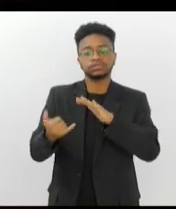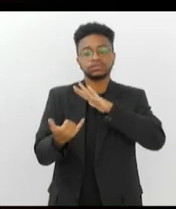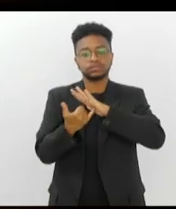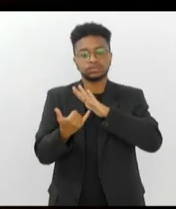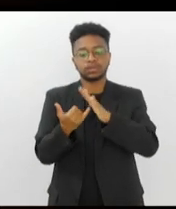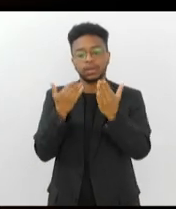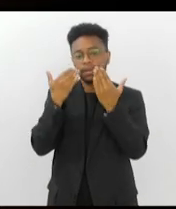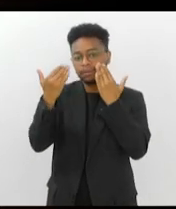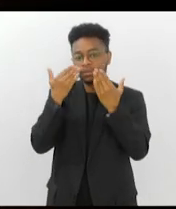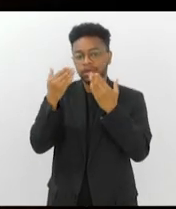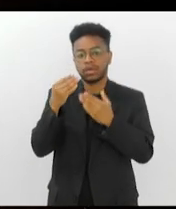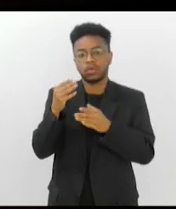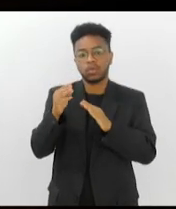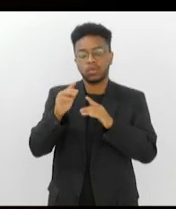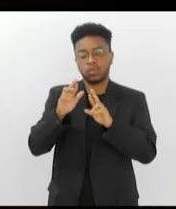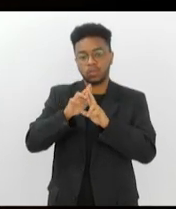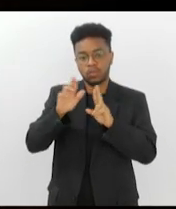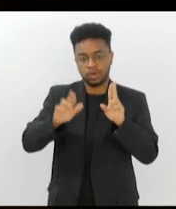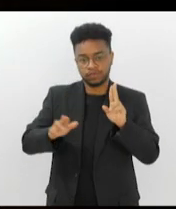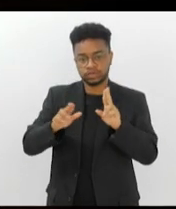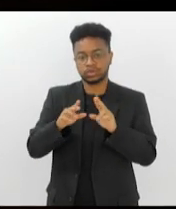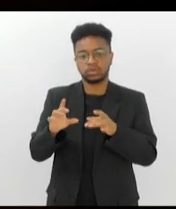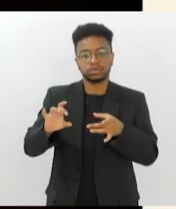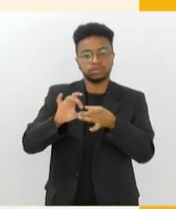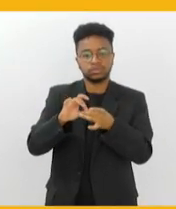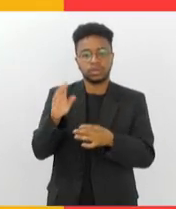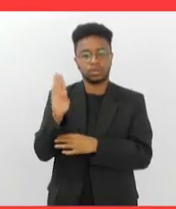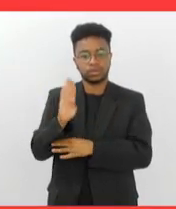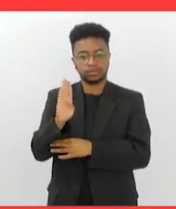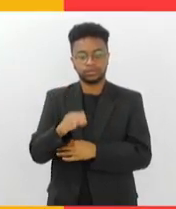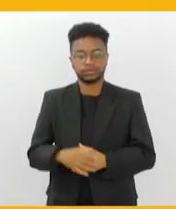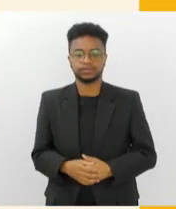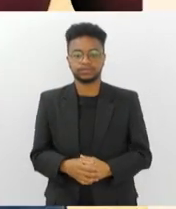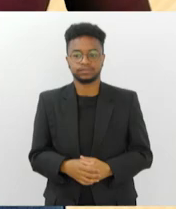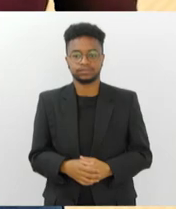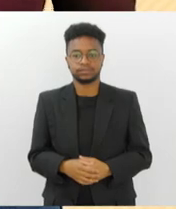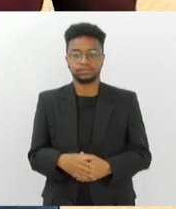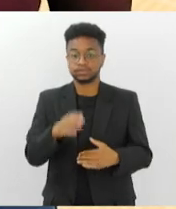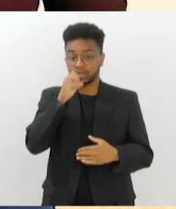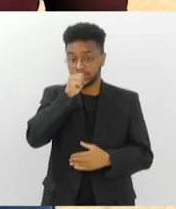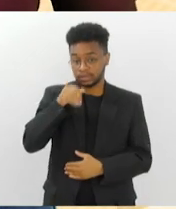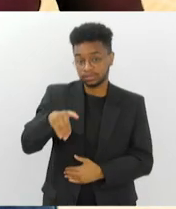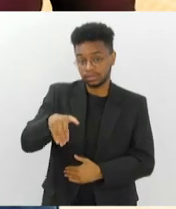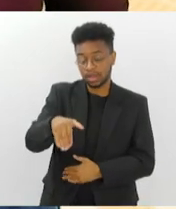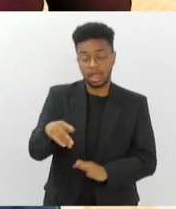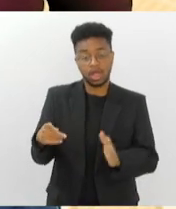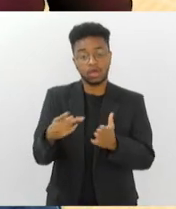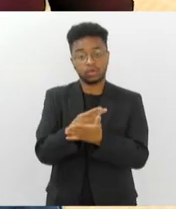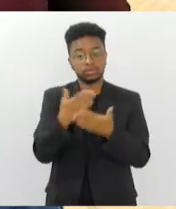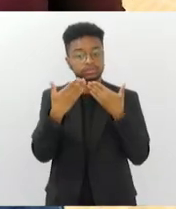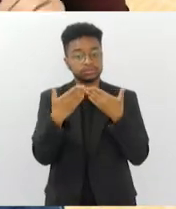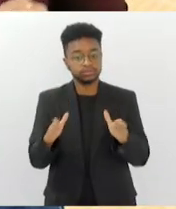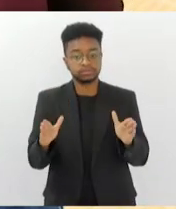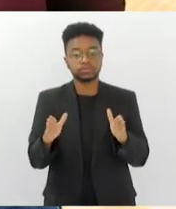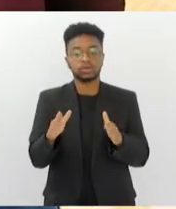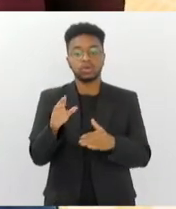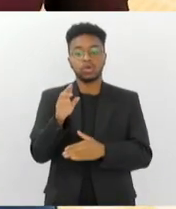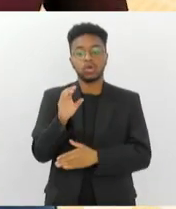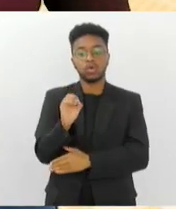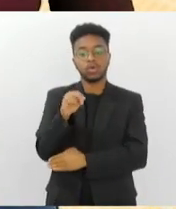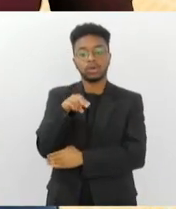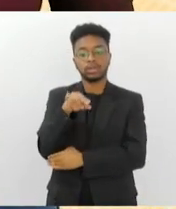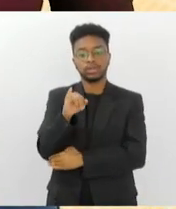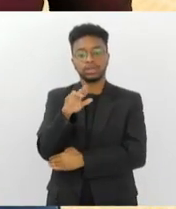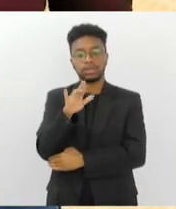Psiquiatria da UFRJ, em Botafogo. E neste sábado acontece a inauguração de Oníricas,